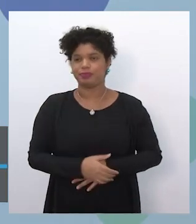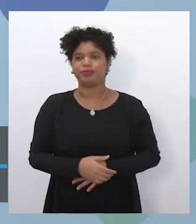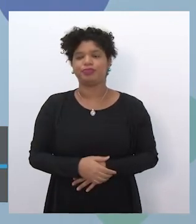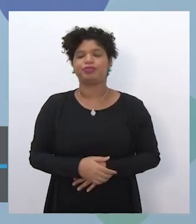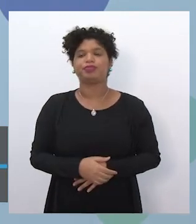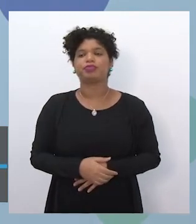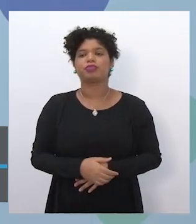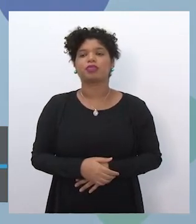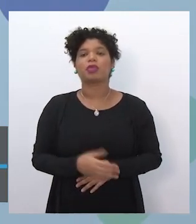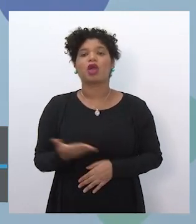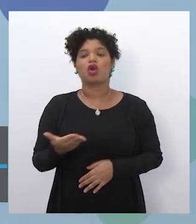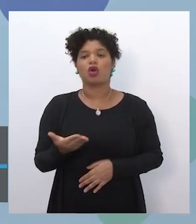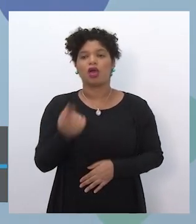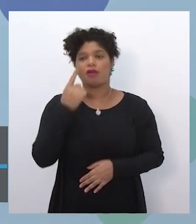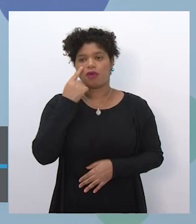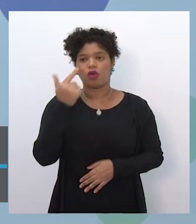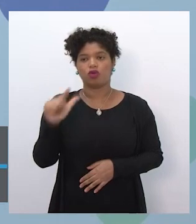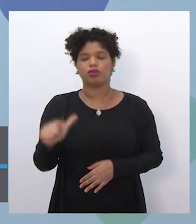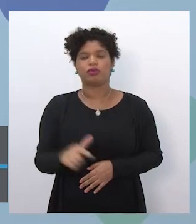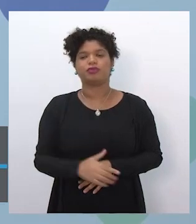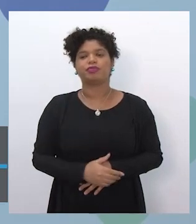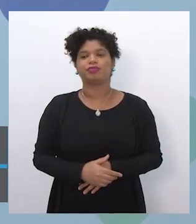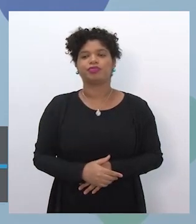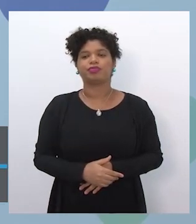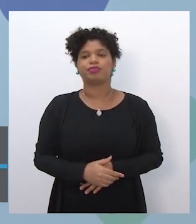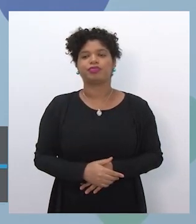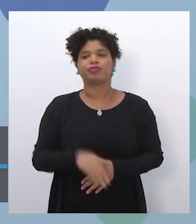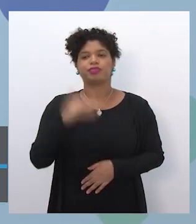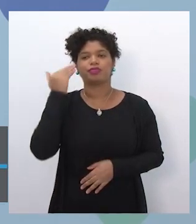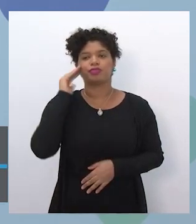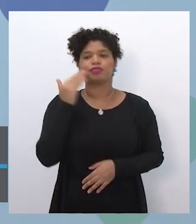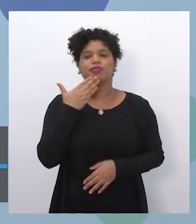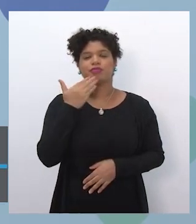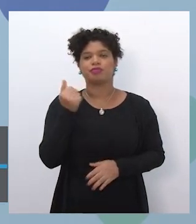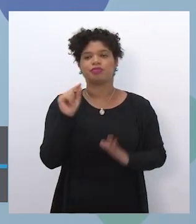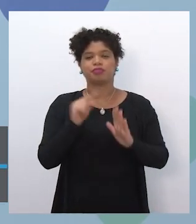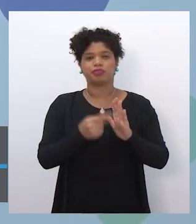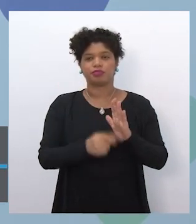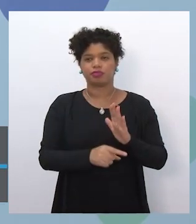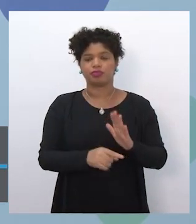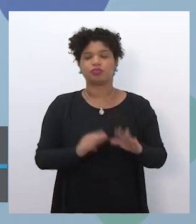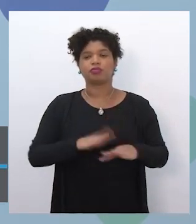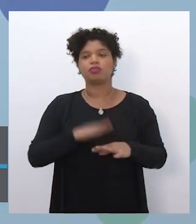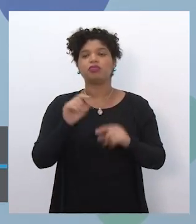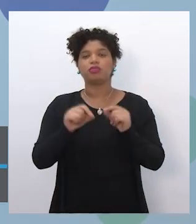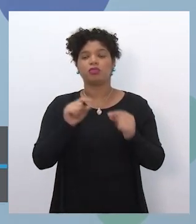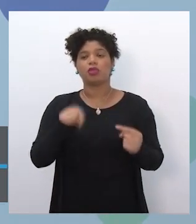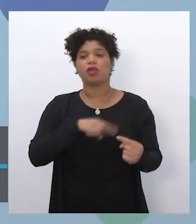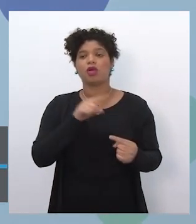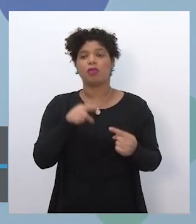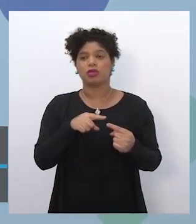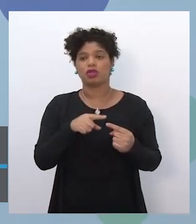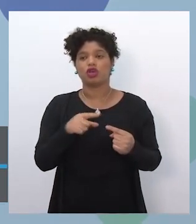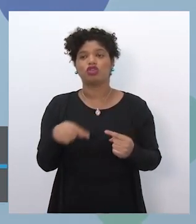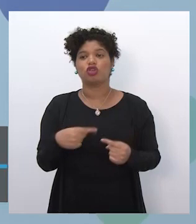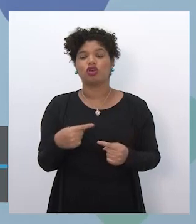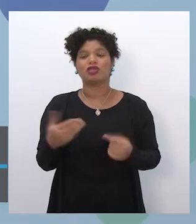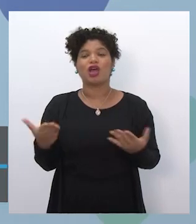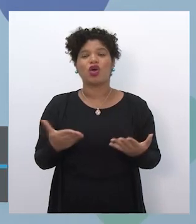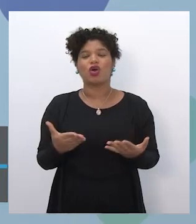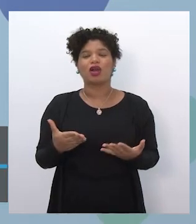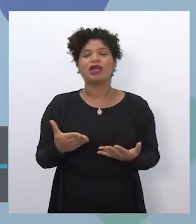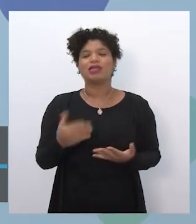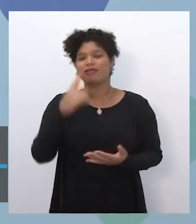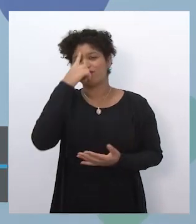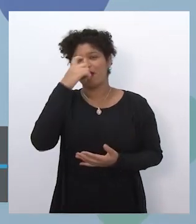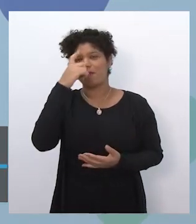Indo pra, aprofundando as questões de missão, a gente tá construindo missões que vão